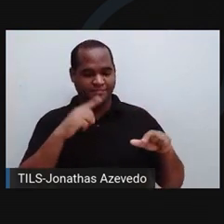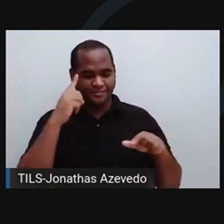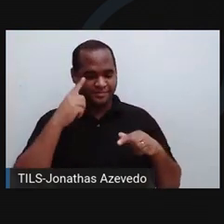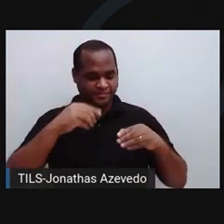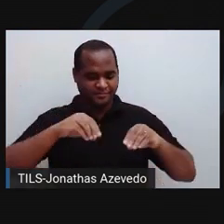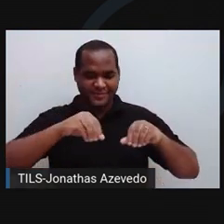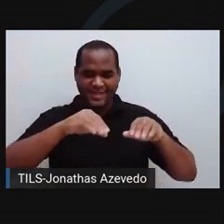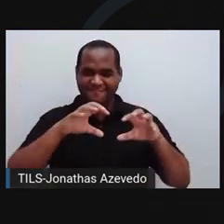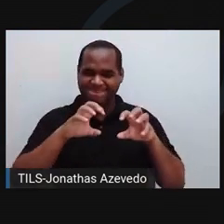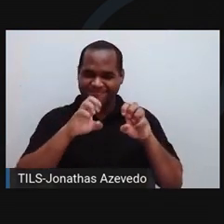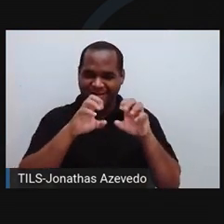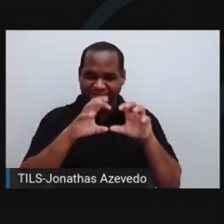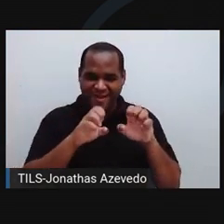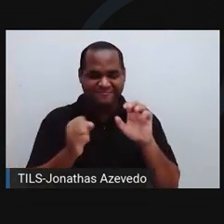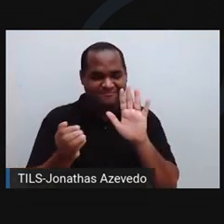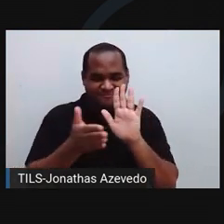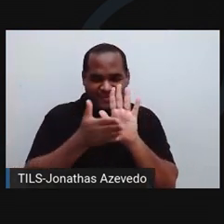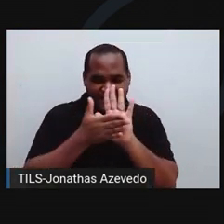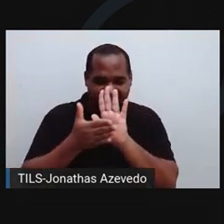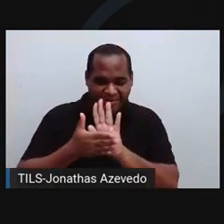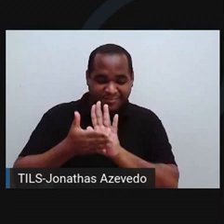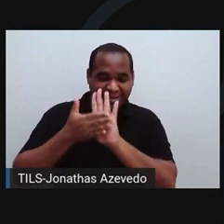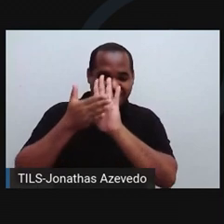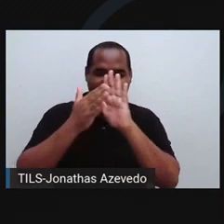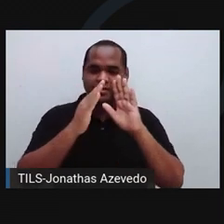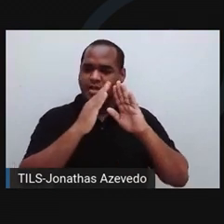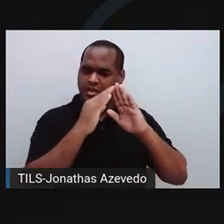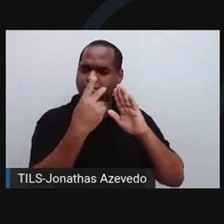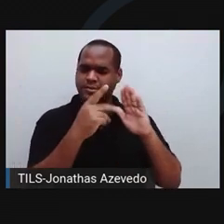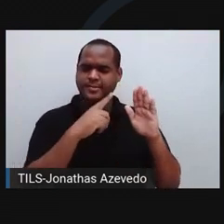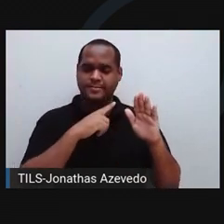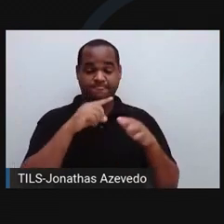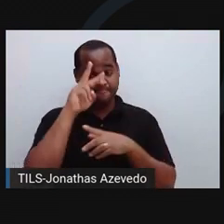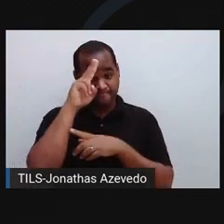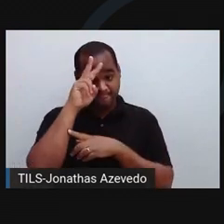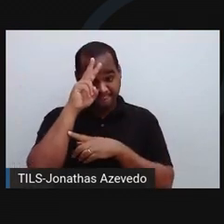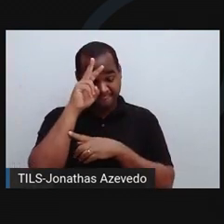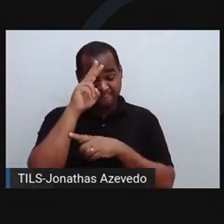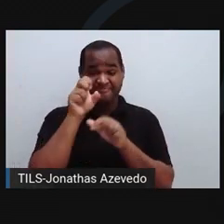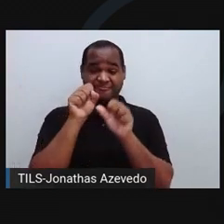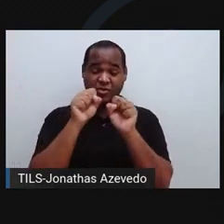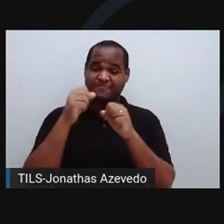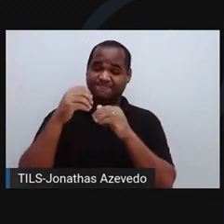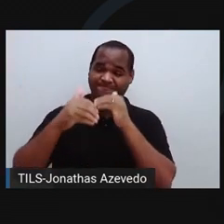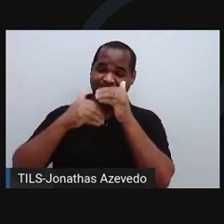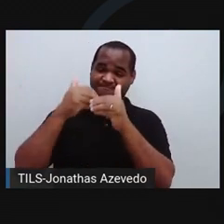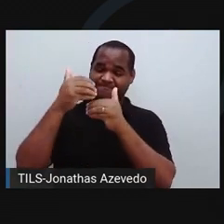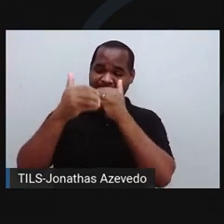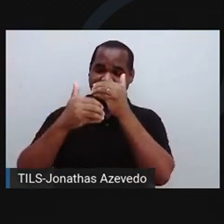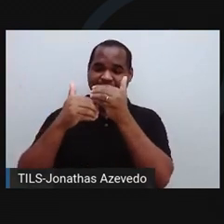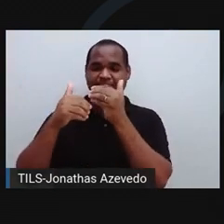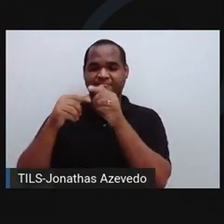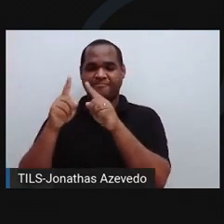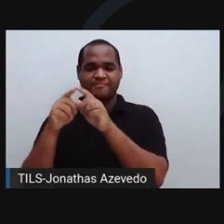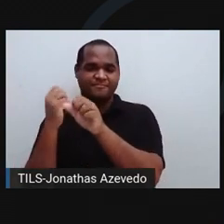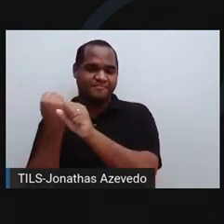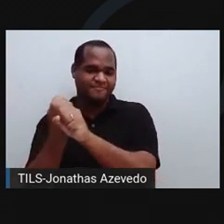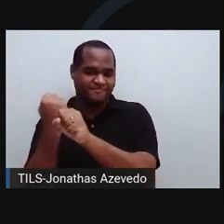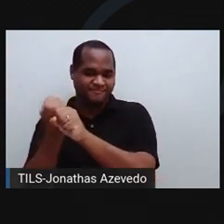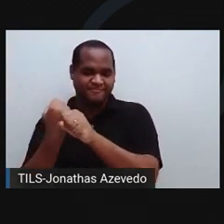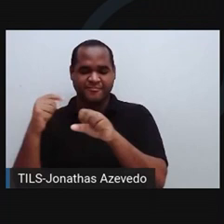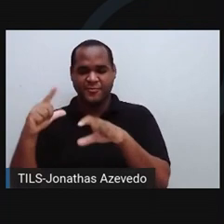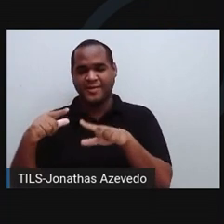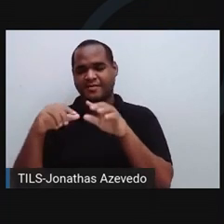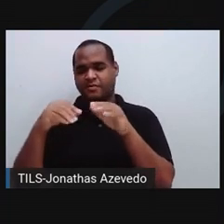local ali para esse barbeiro se desenvolver. Então, a gente precisa também evitar as construções de pau a pique, usar